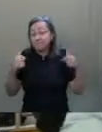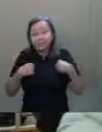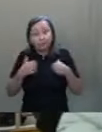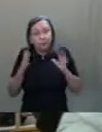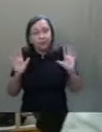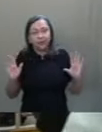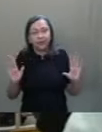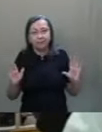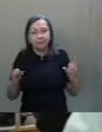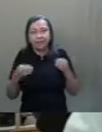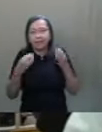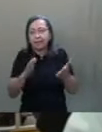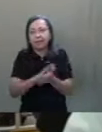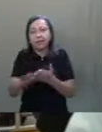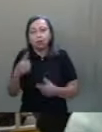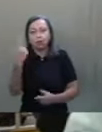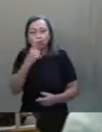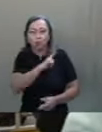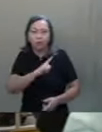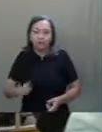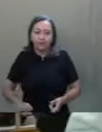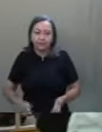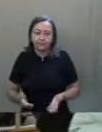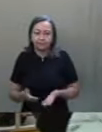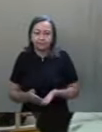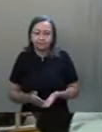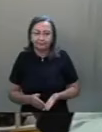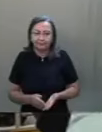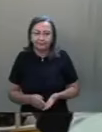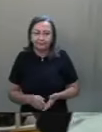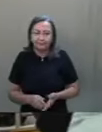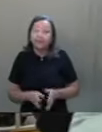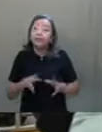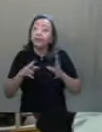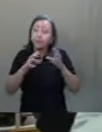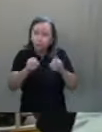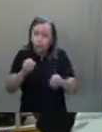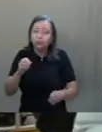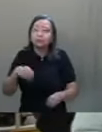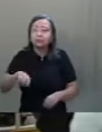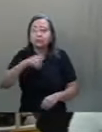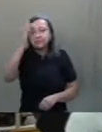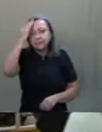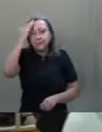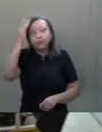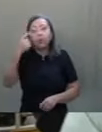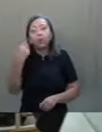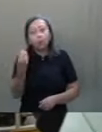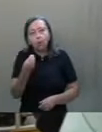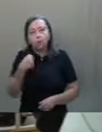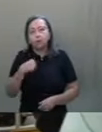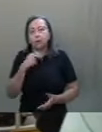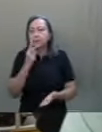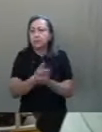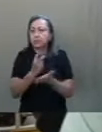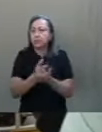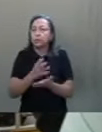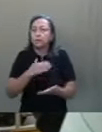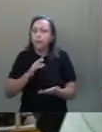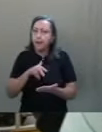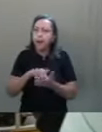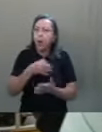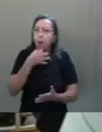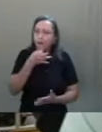em branco para nenhum governo. Para nenhum governo. E todo mundo sabe como eu tenho mantido as minhas posições